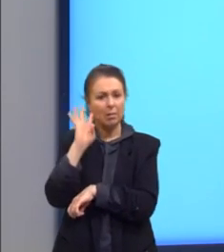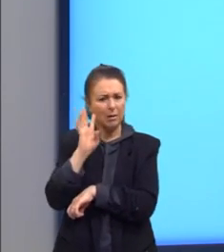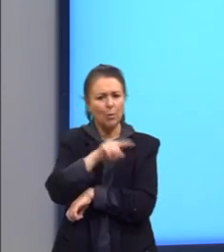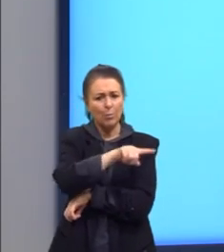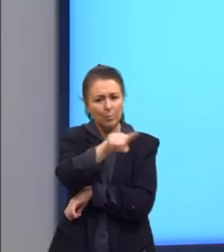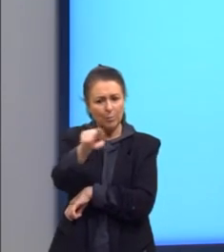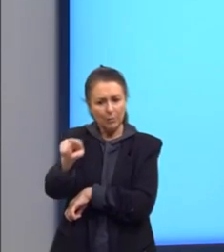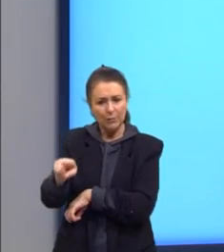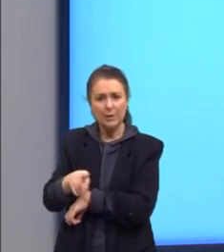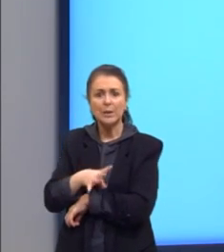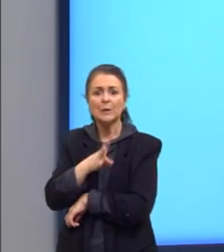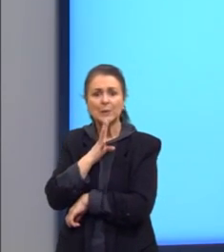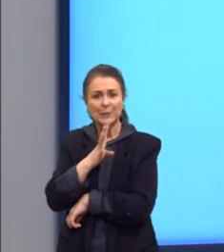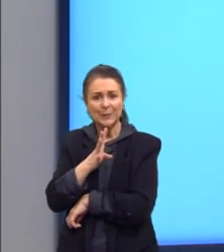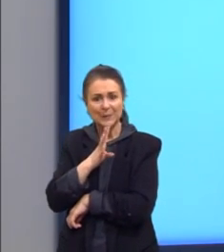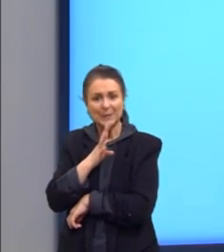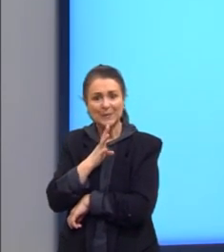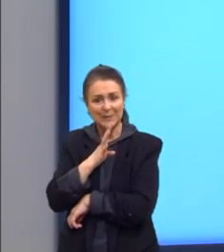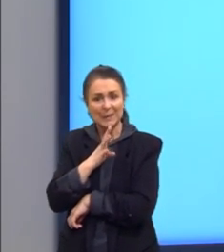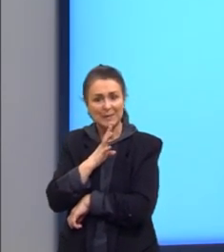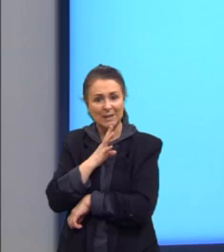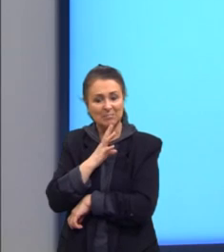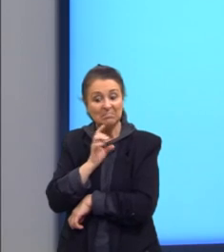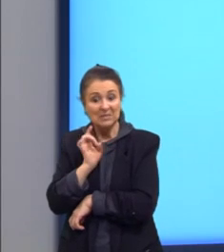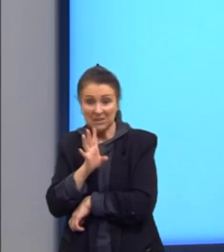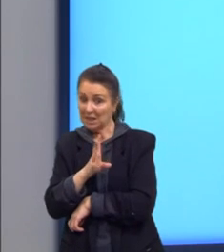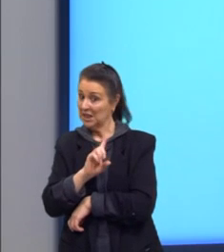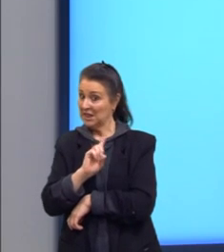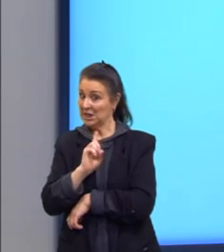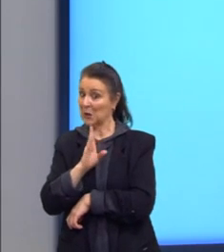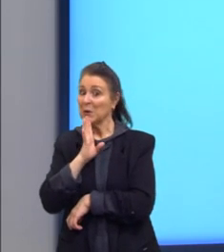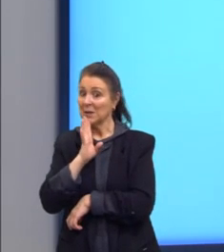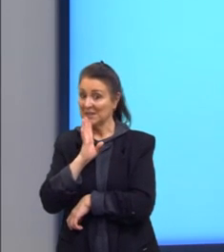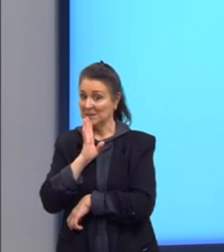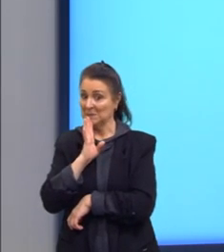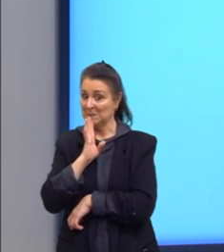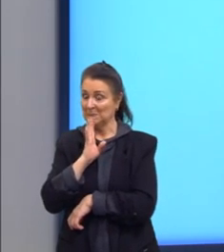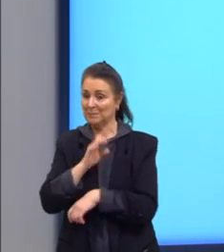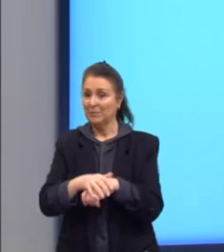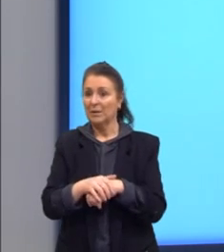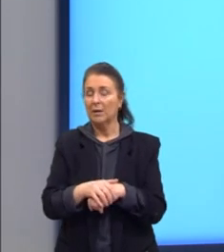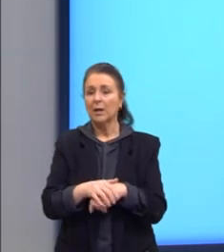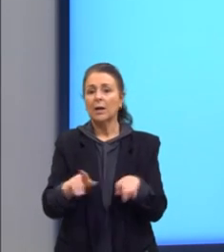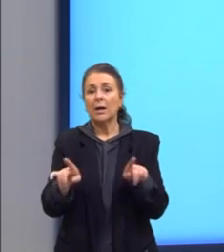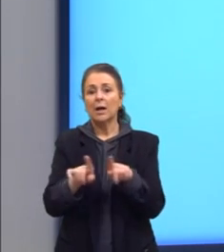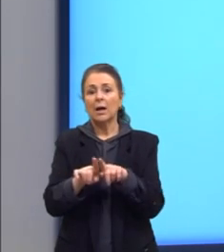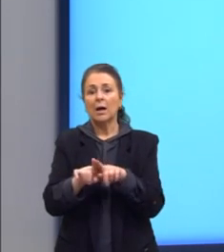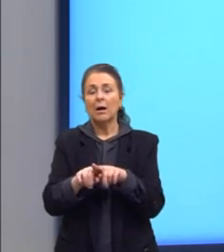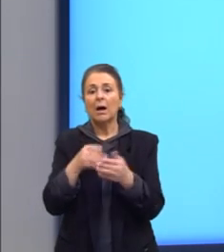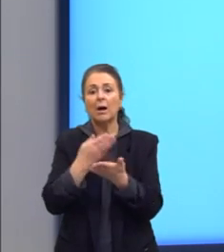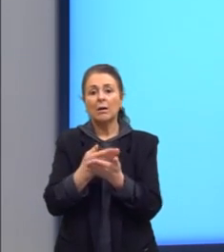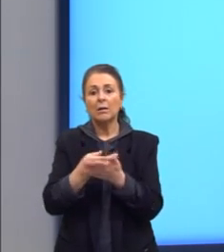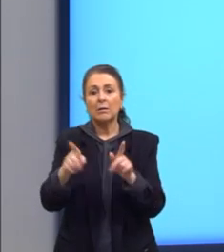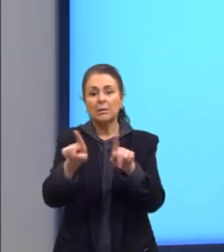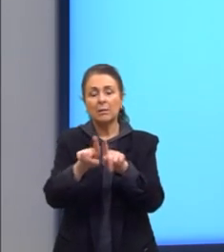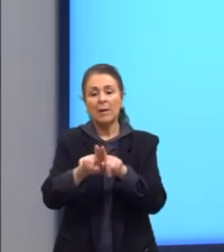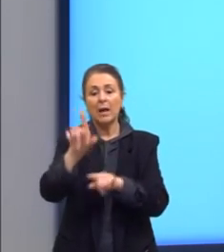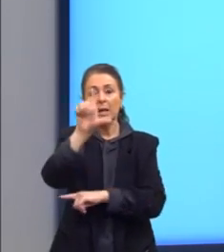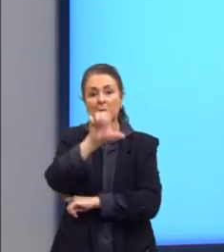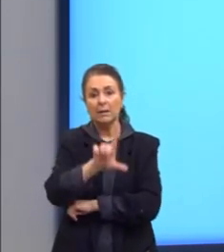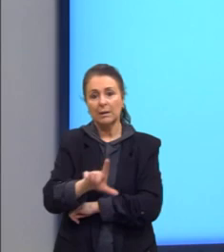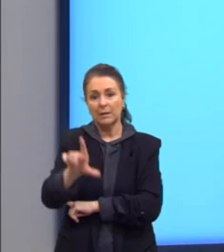conhecerem, caso vocês ainda não conheçam. Para a aula de hoje, eu trouxe também